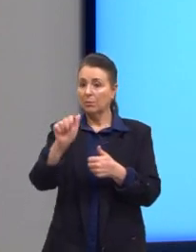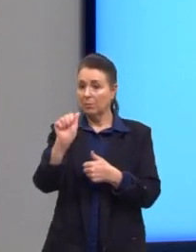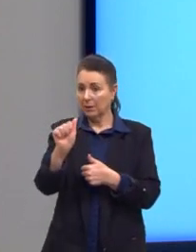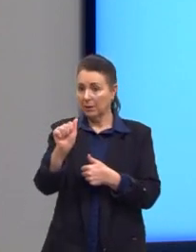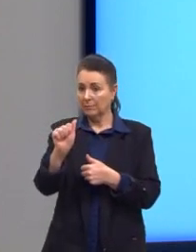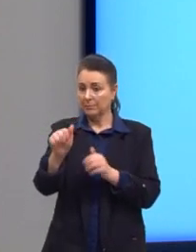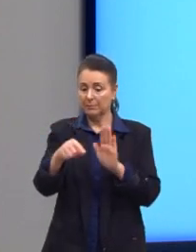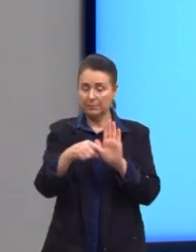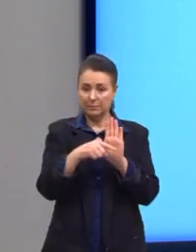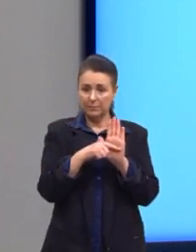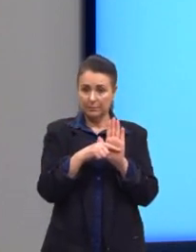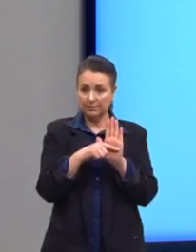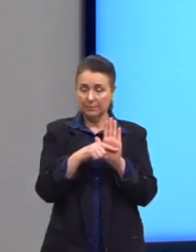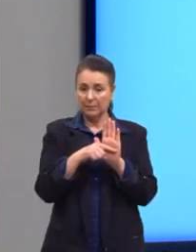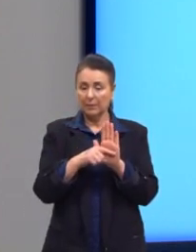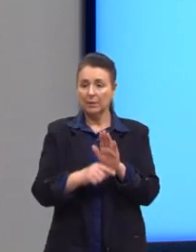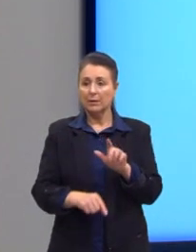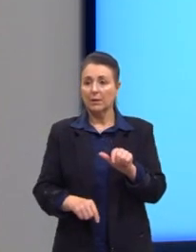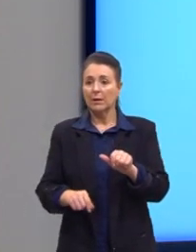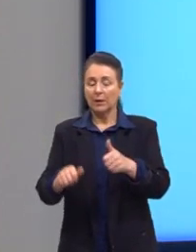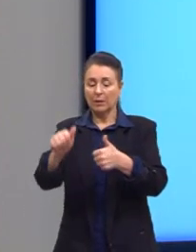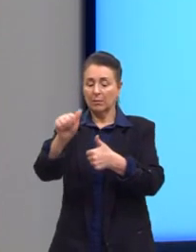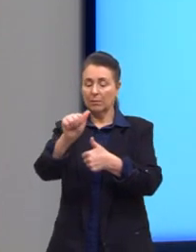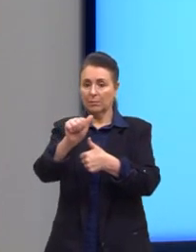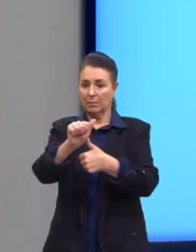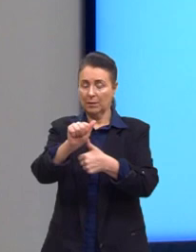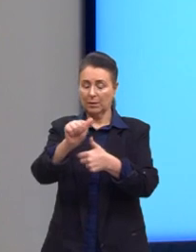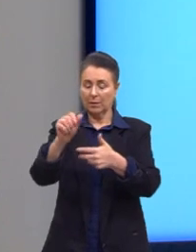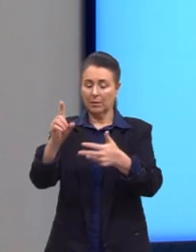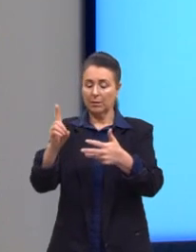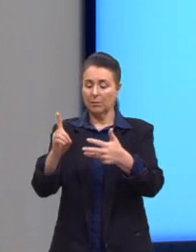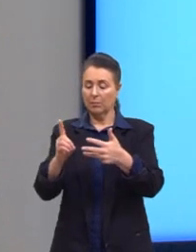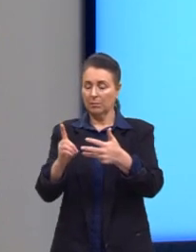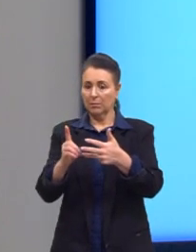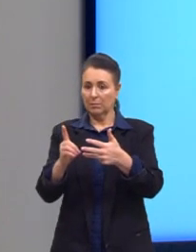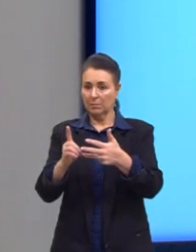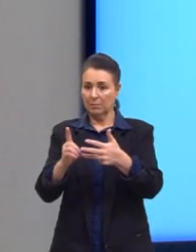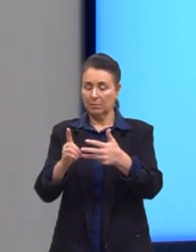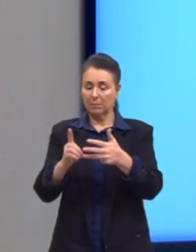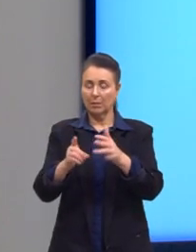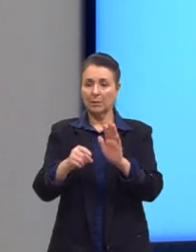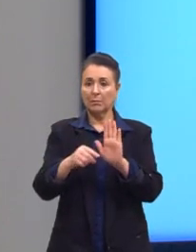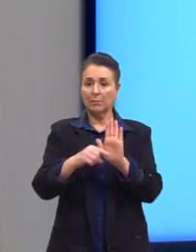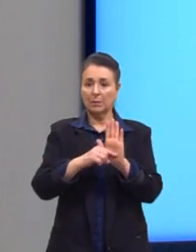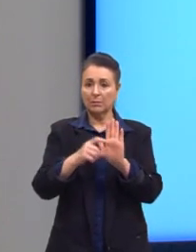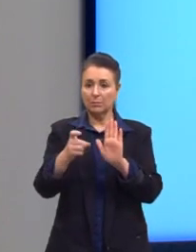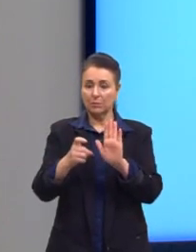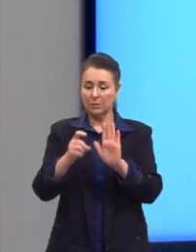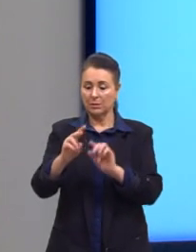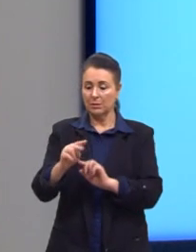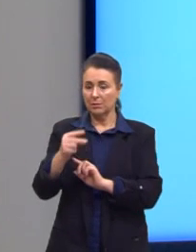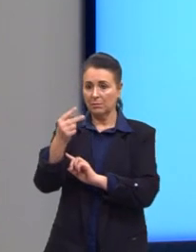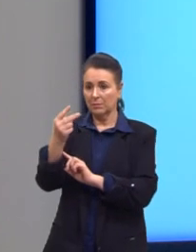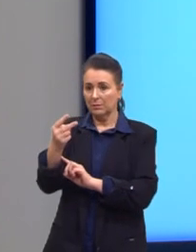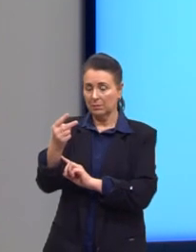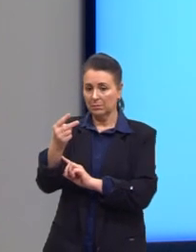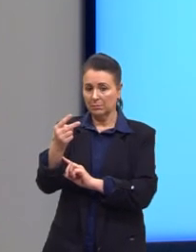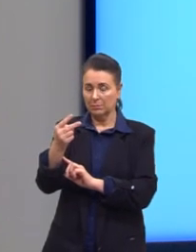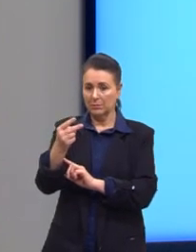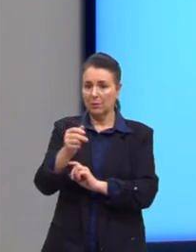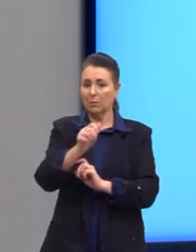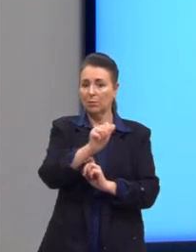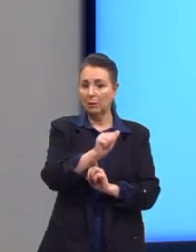negativo. Na letra A e na letra D, nós temos menos X ao quadrado, então, A seria menos 1.